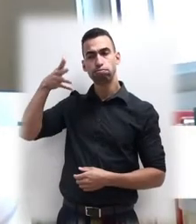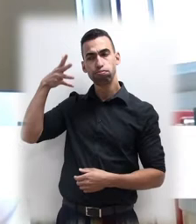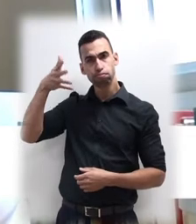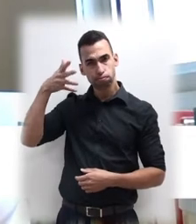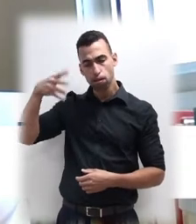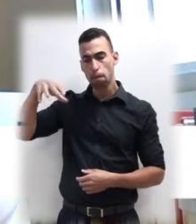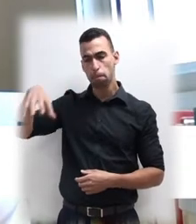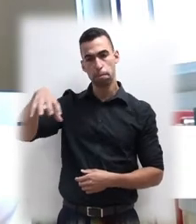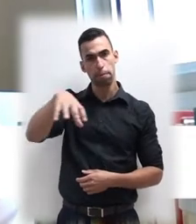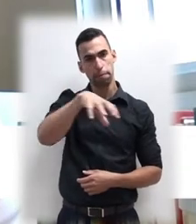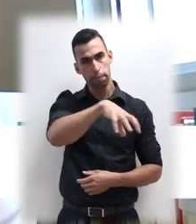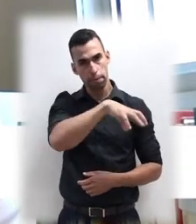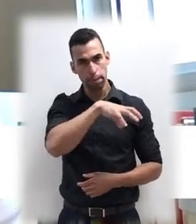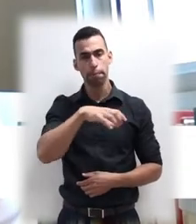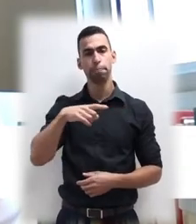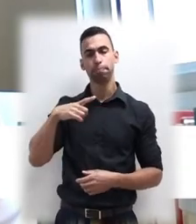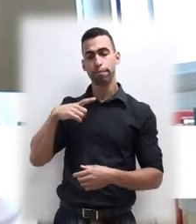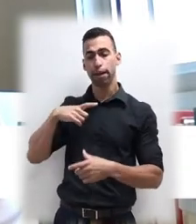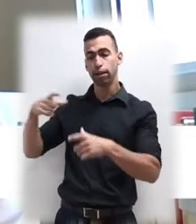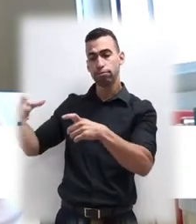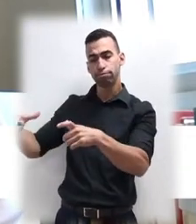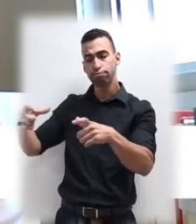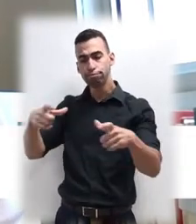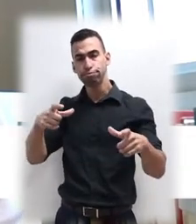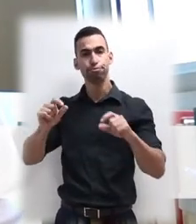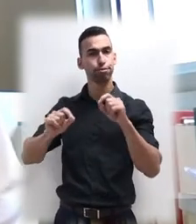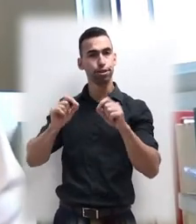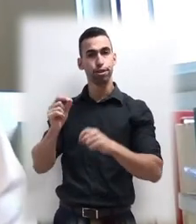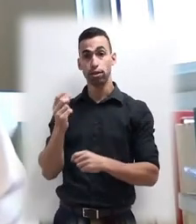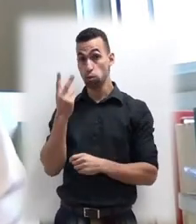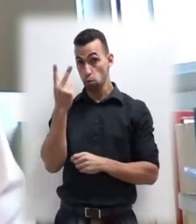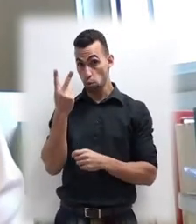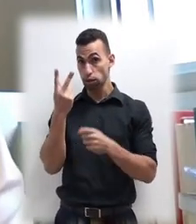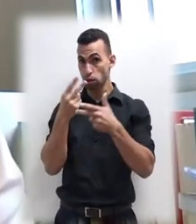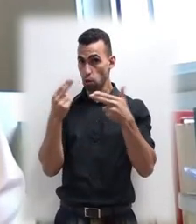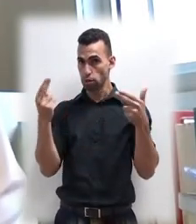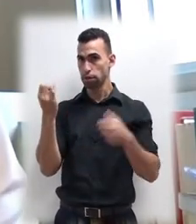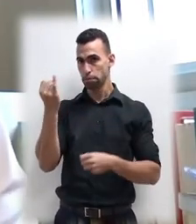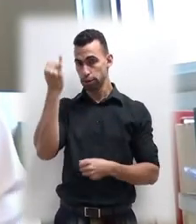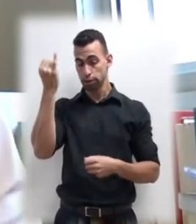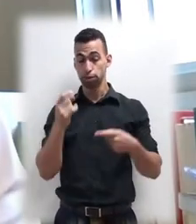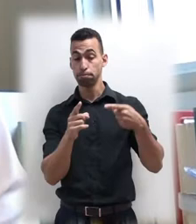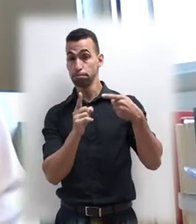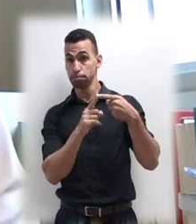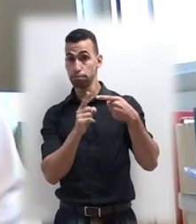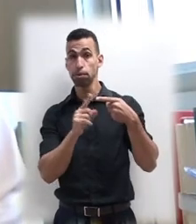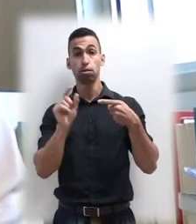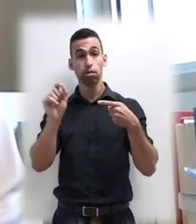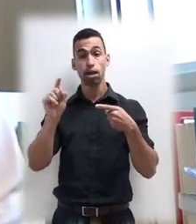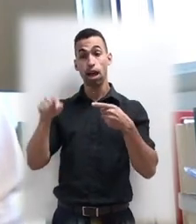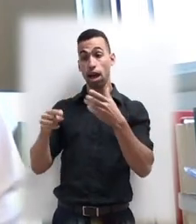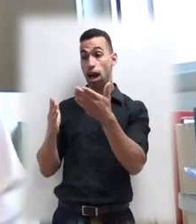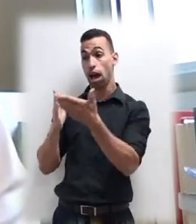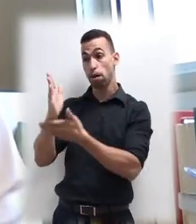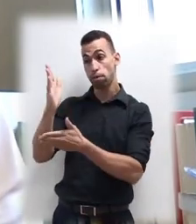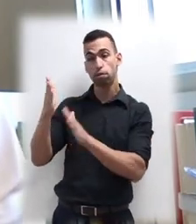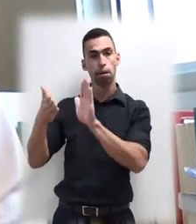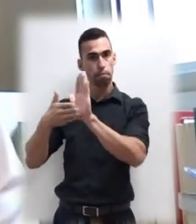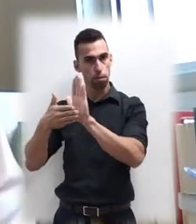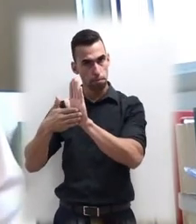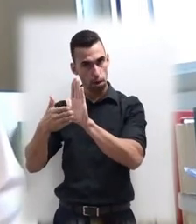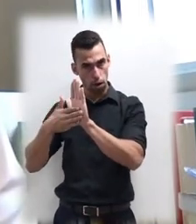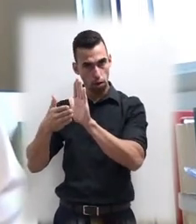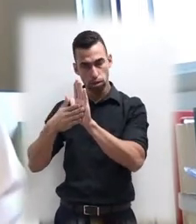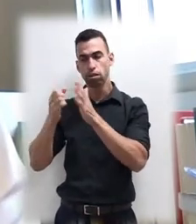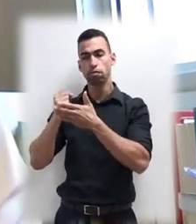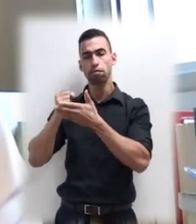conferências regionais têm um espaço para duas questões importantes. A primeira delas é aprovar propostas que